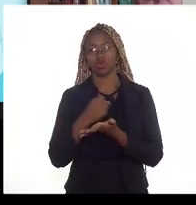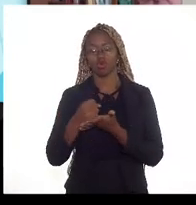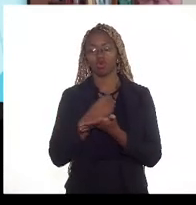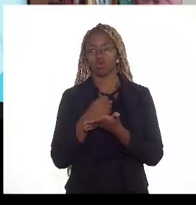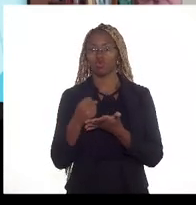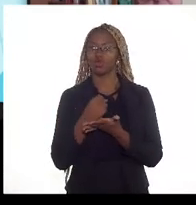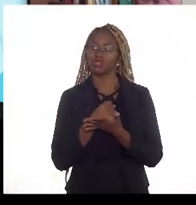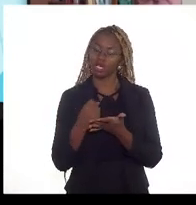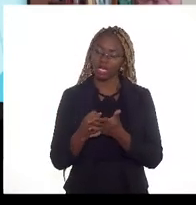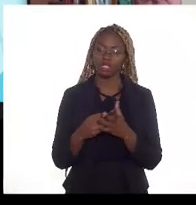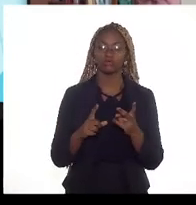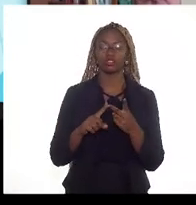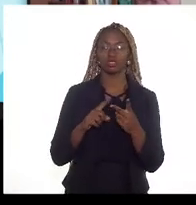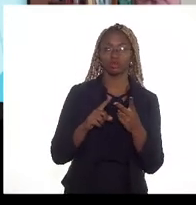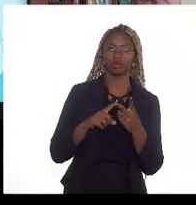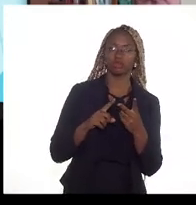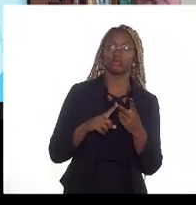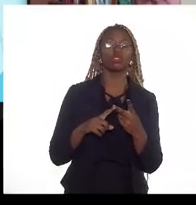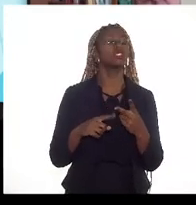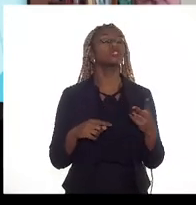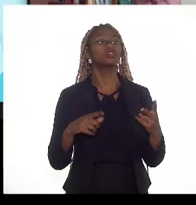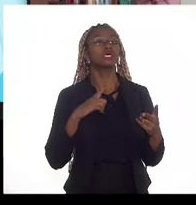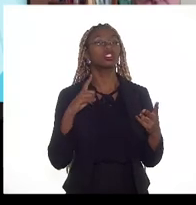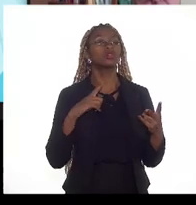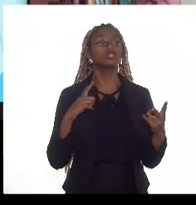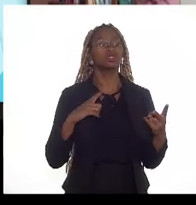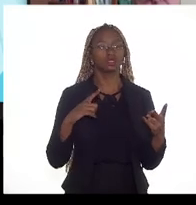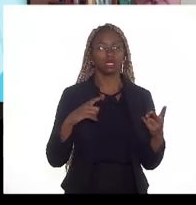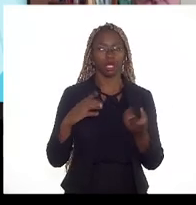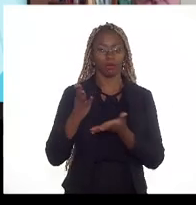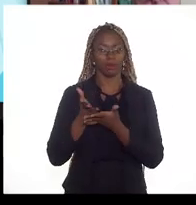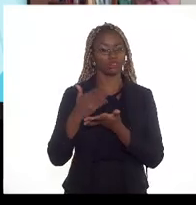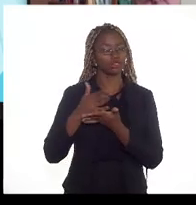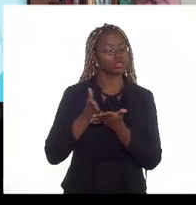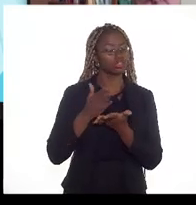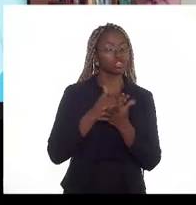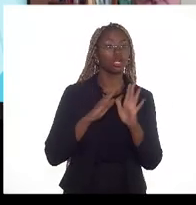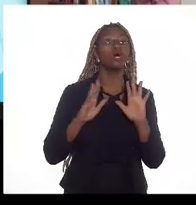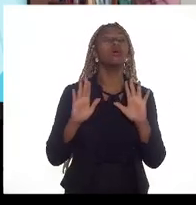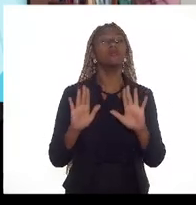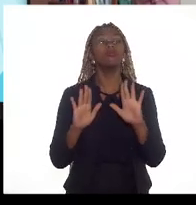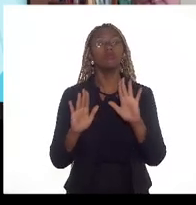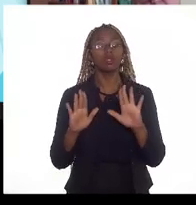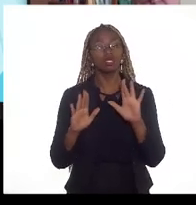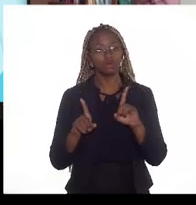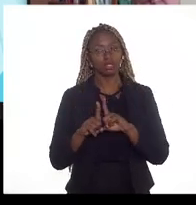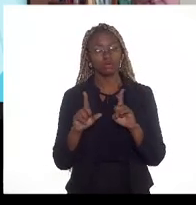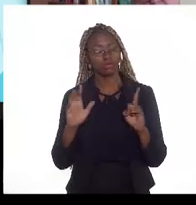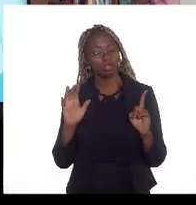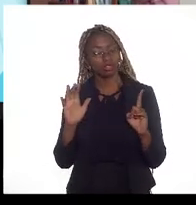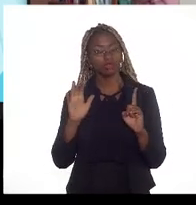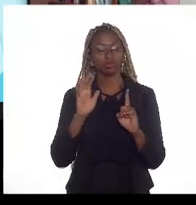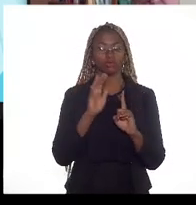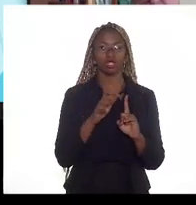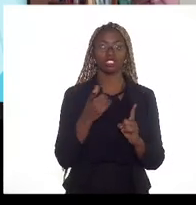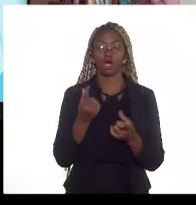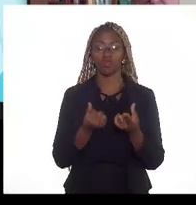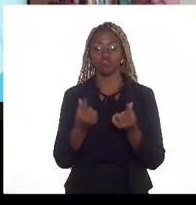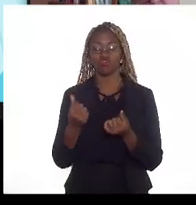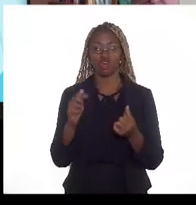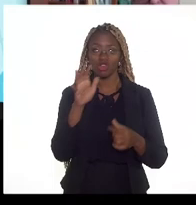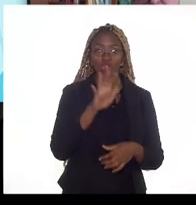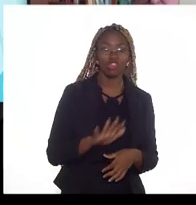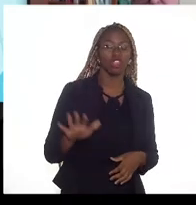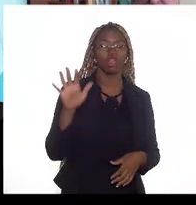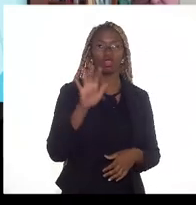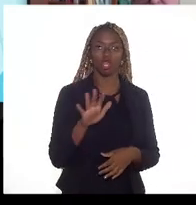onerosa e 15% na partilha mas que incidem sobre a receita bruta e